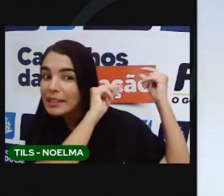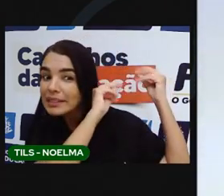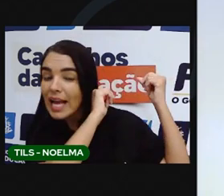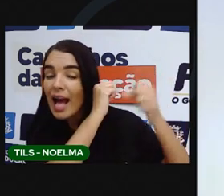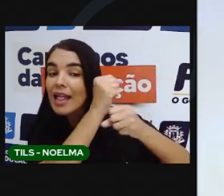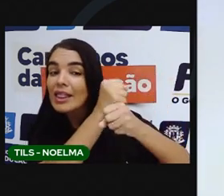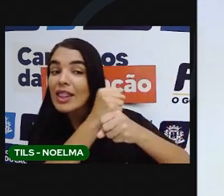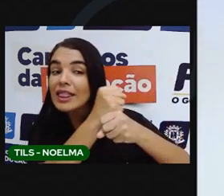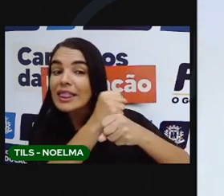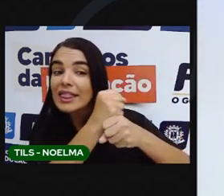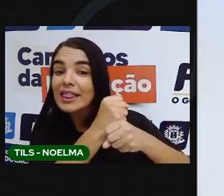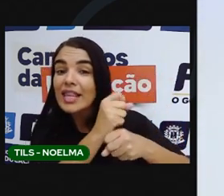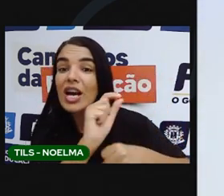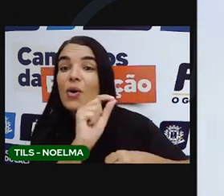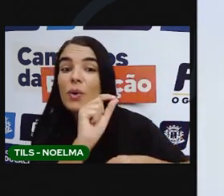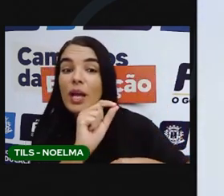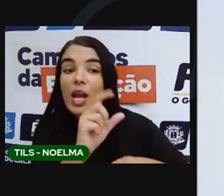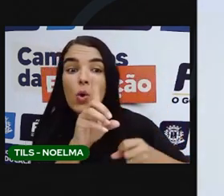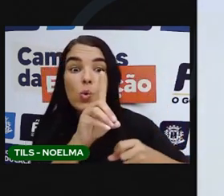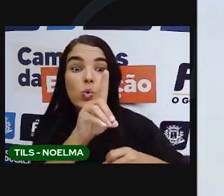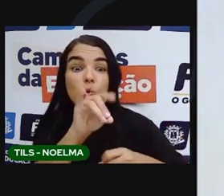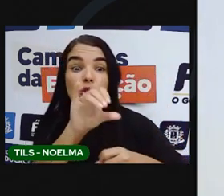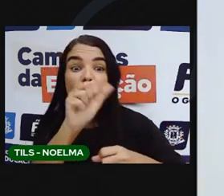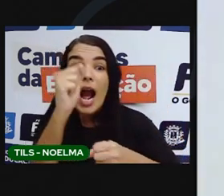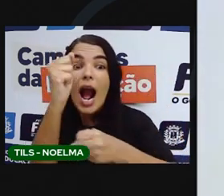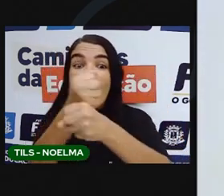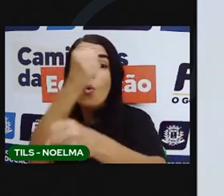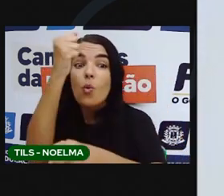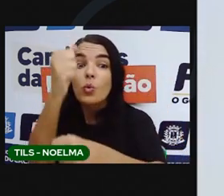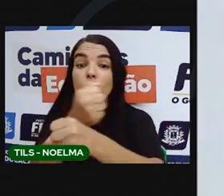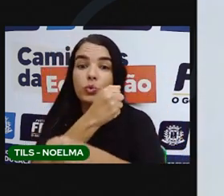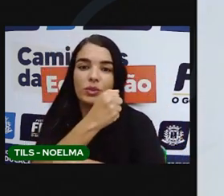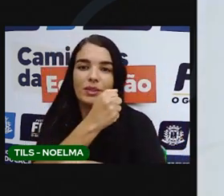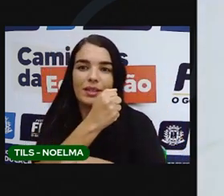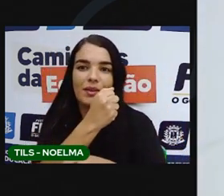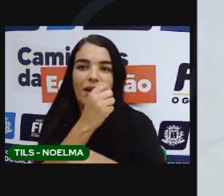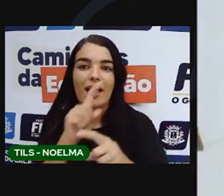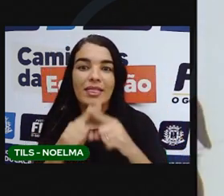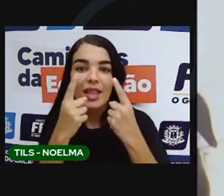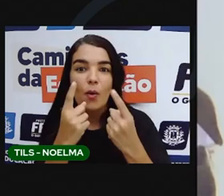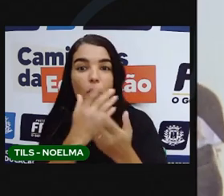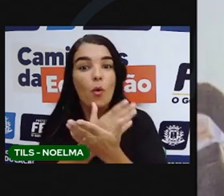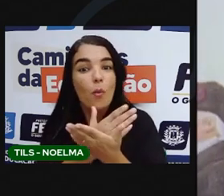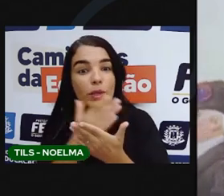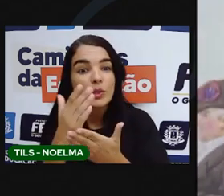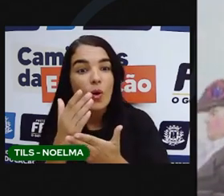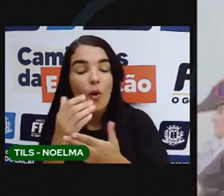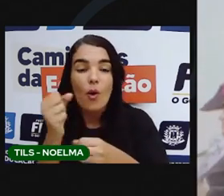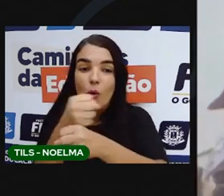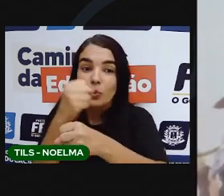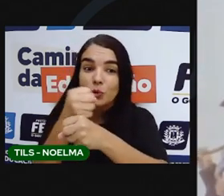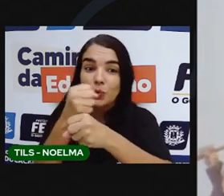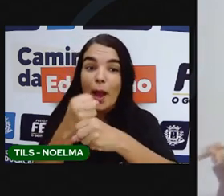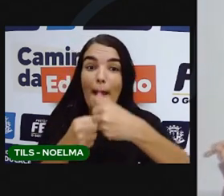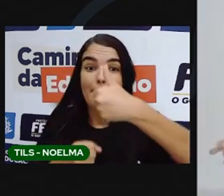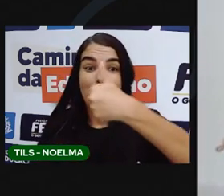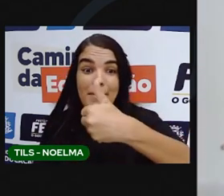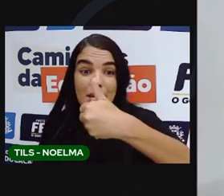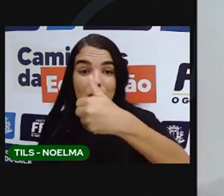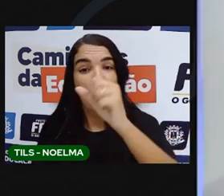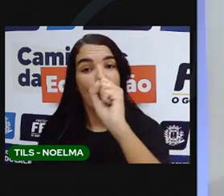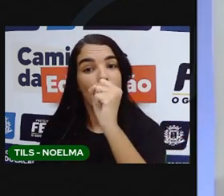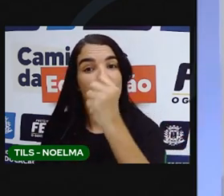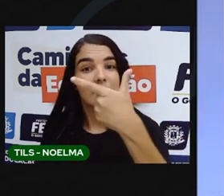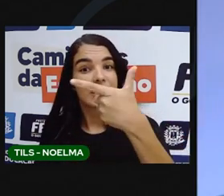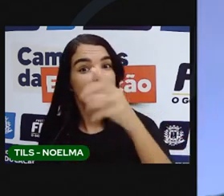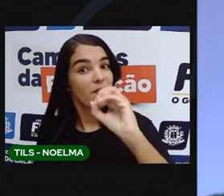construção bem em cima da porta, assim. Pois é. Ela foi construída em 1820. Exatamente. Uau, faz tempo. Que legal.